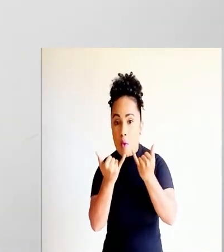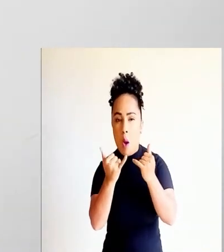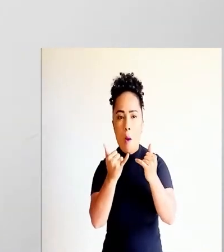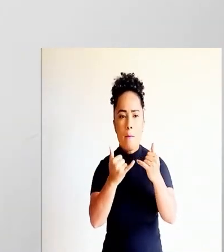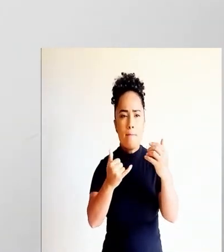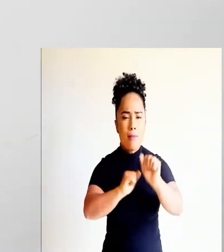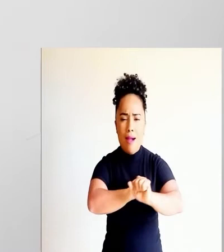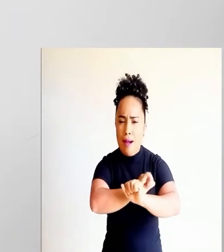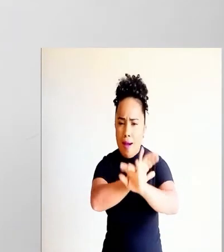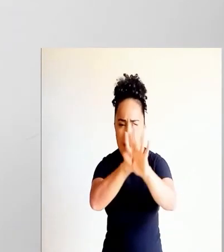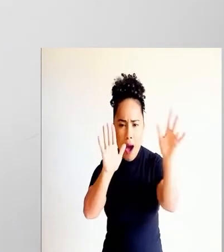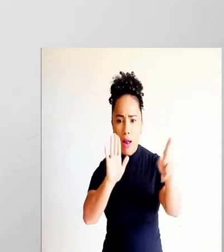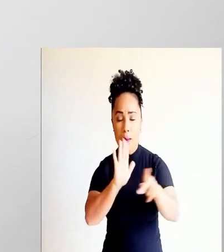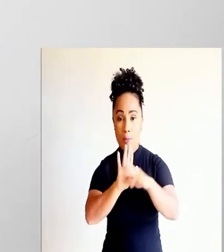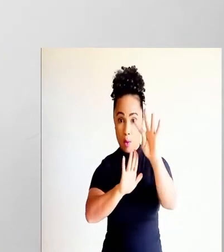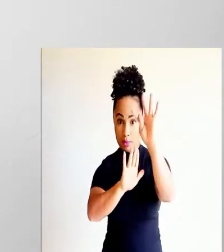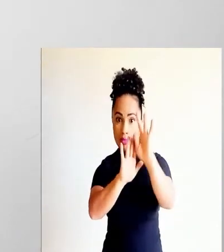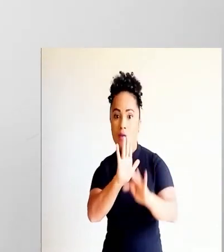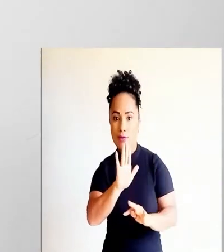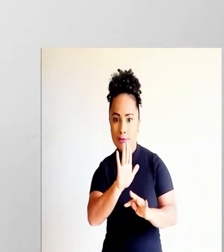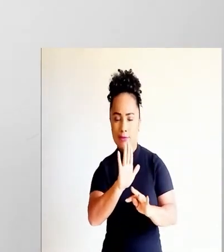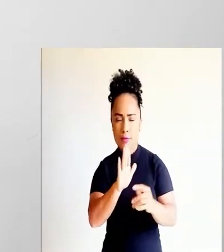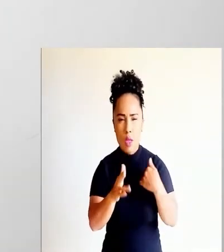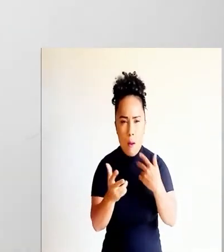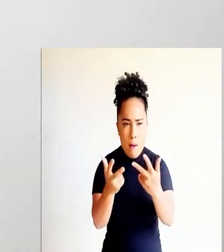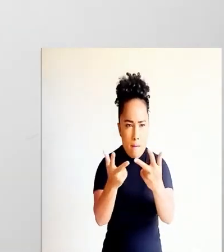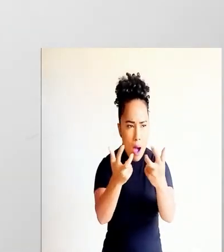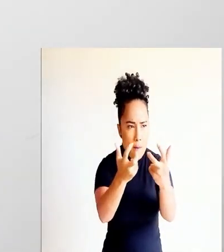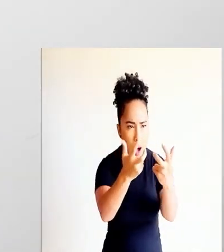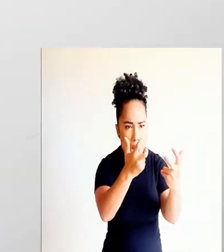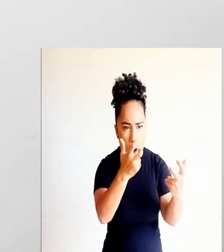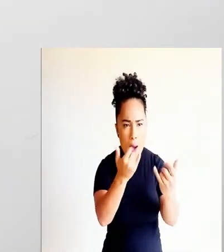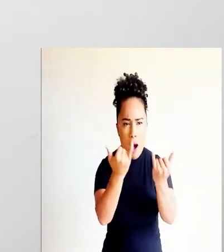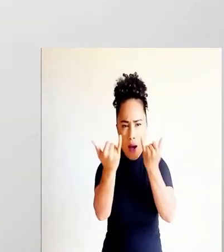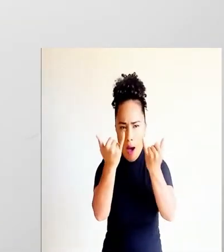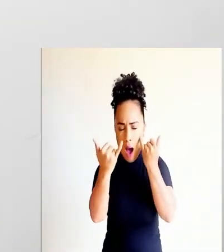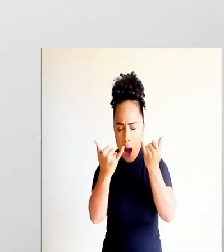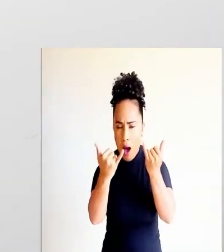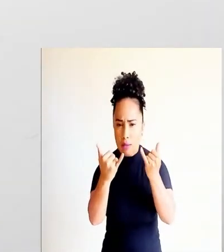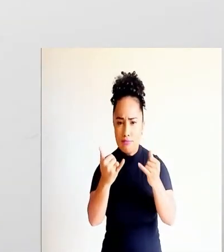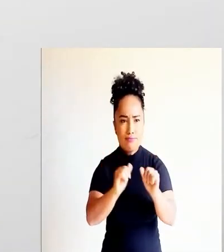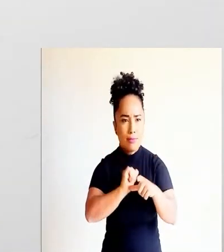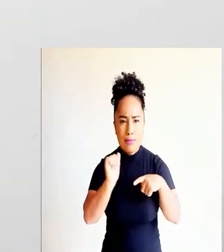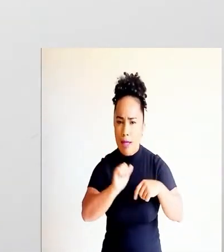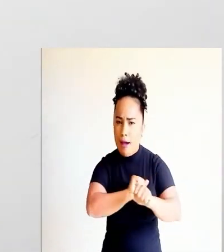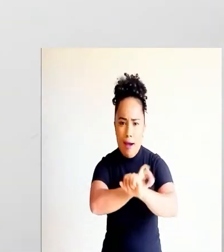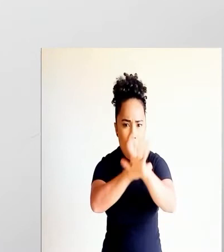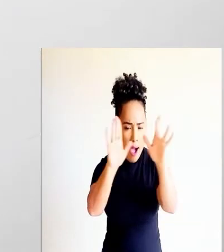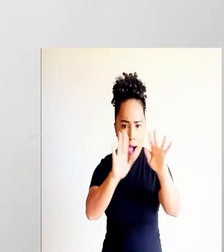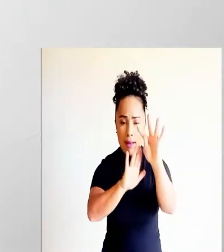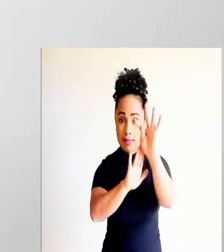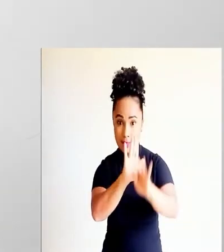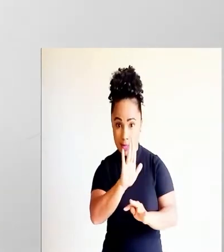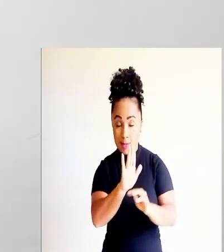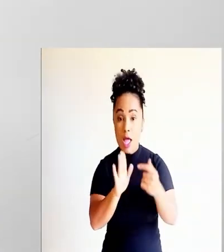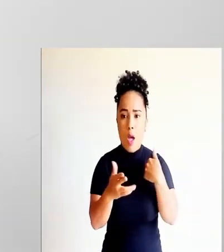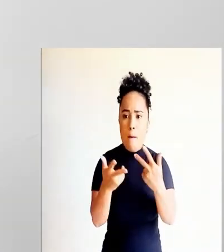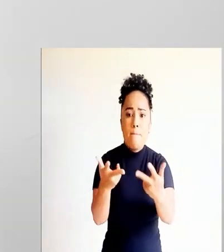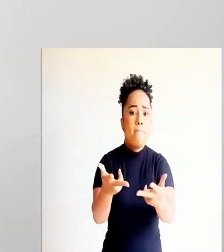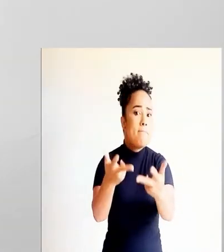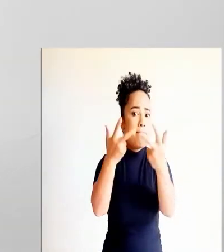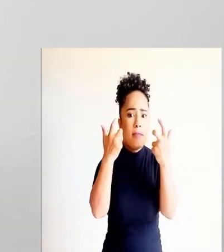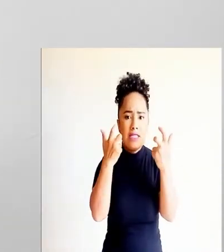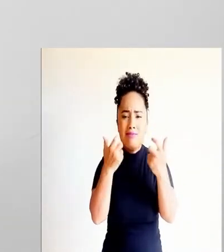informações explícitas em um texto. Localizar informações explícitas em um texto. O que é isso?